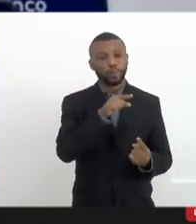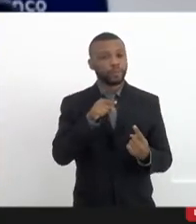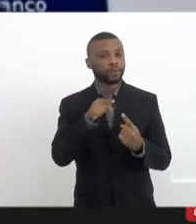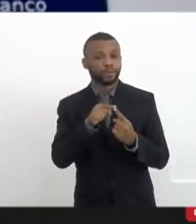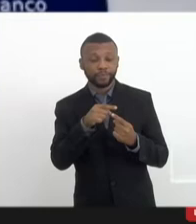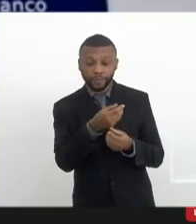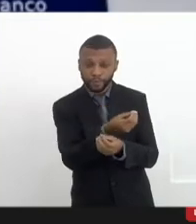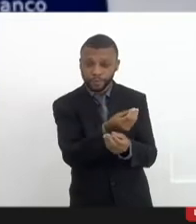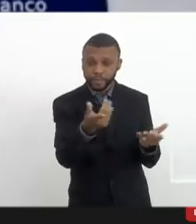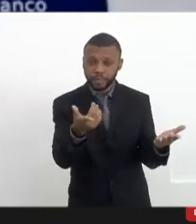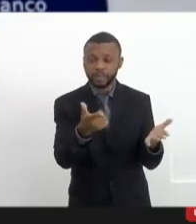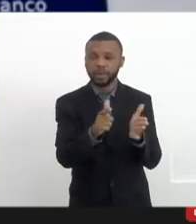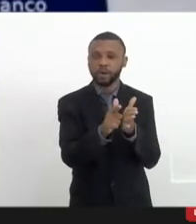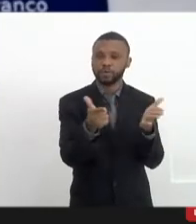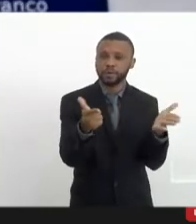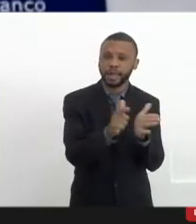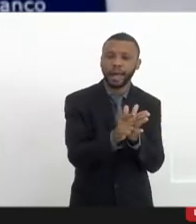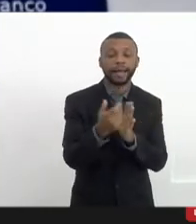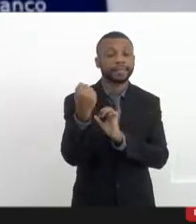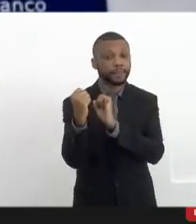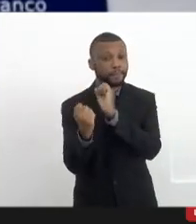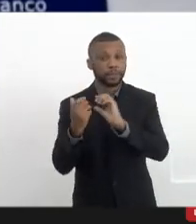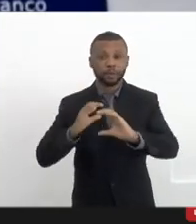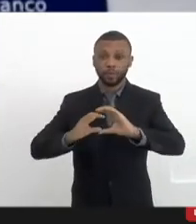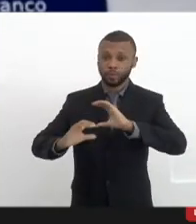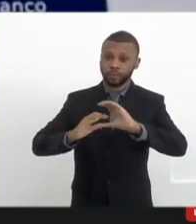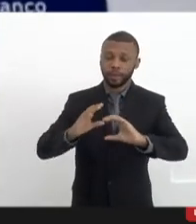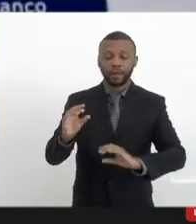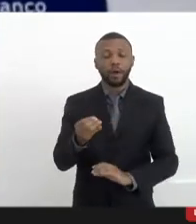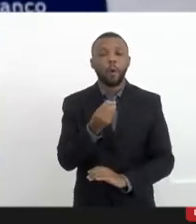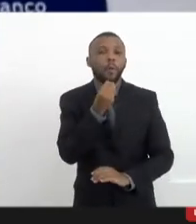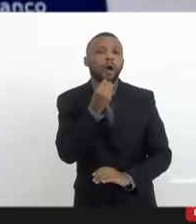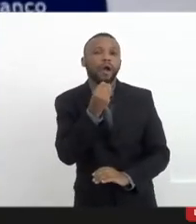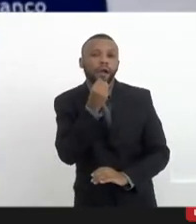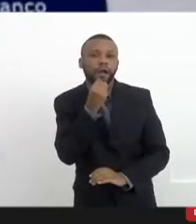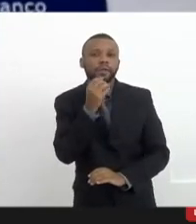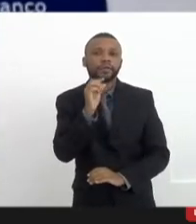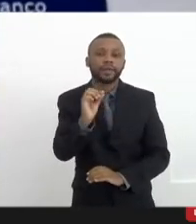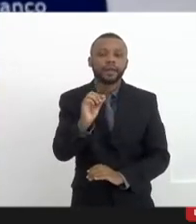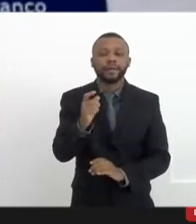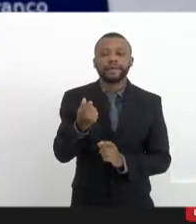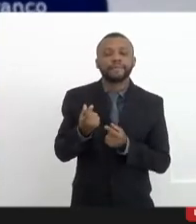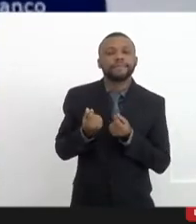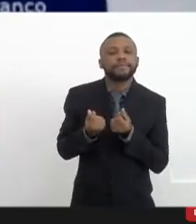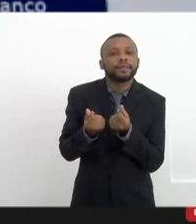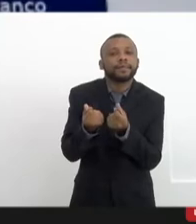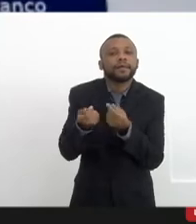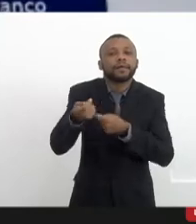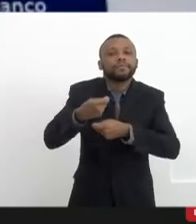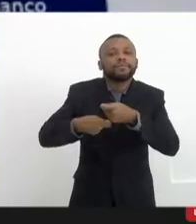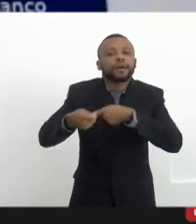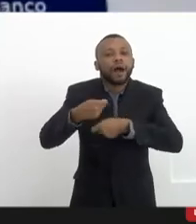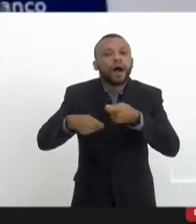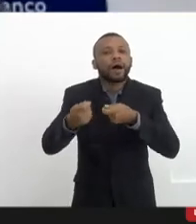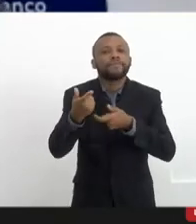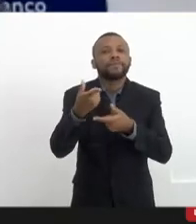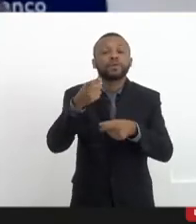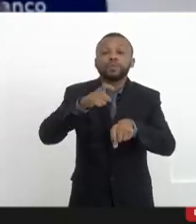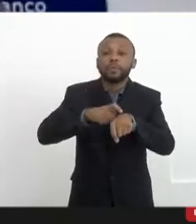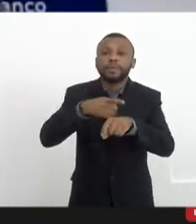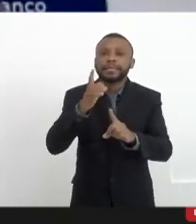outras organizações de comunicação uma chance de serem financeiramente viáveis enquanto descobrem